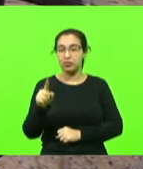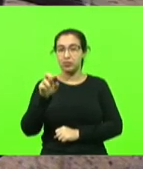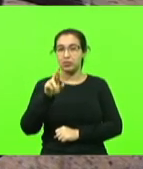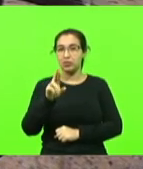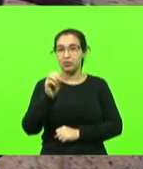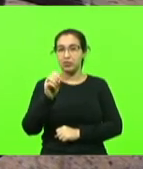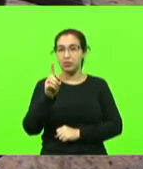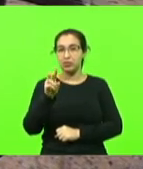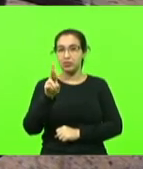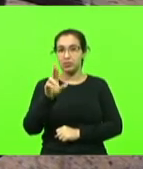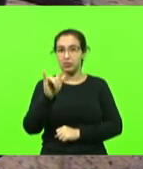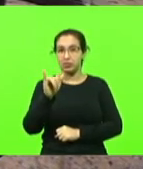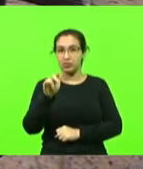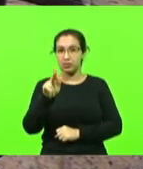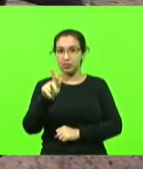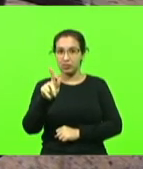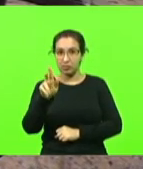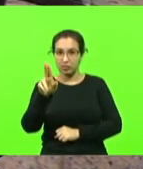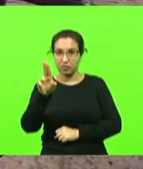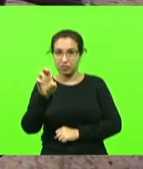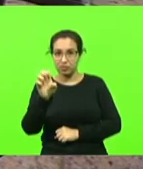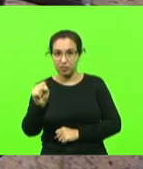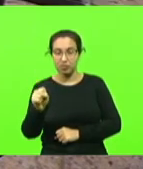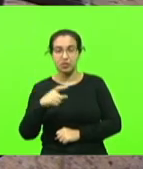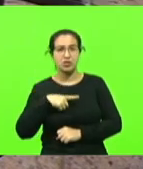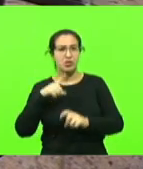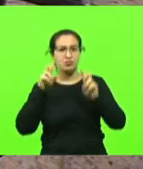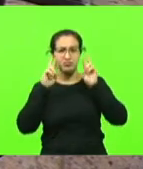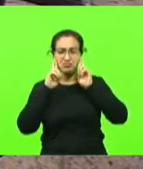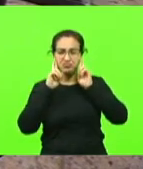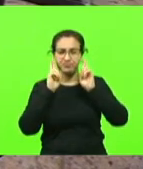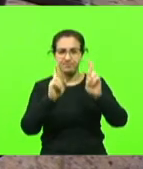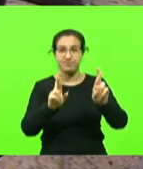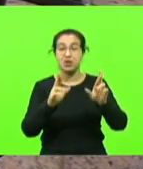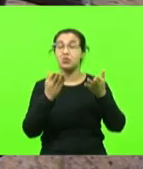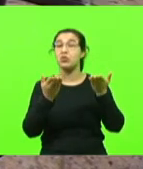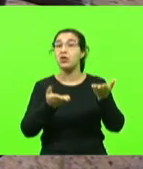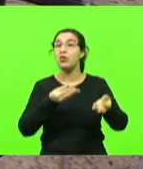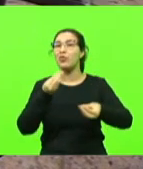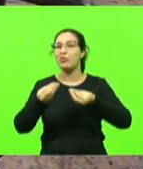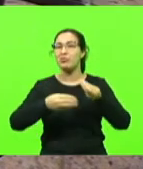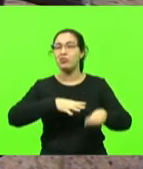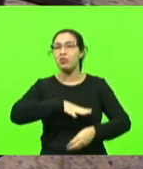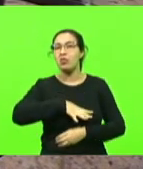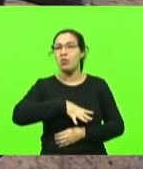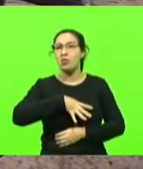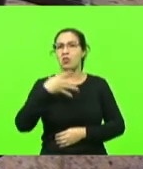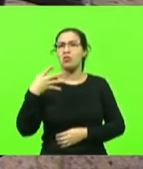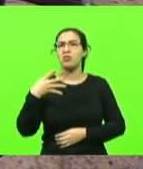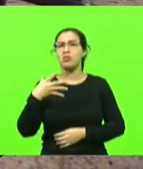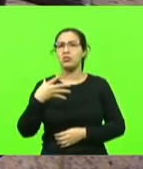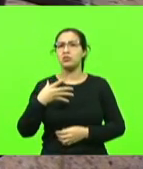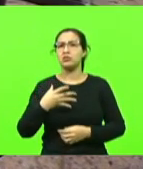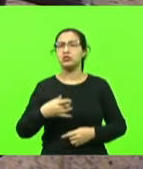a qual tem o meu respeito, teve a coragem de desafiar